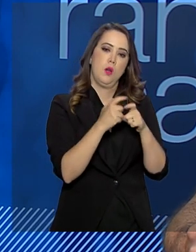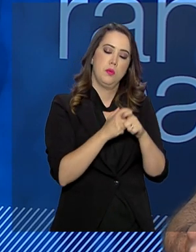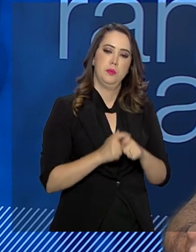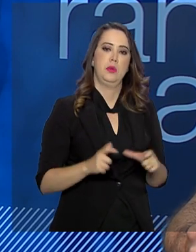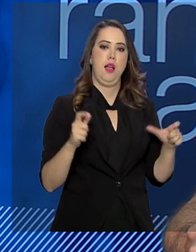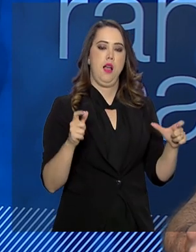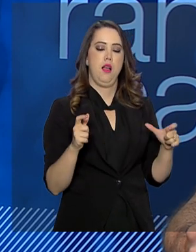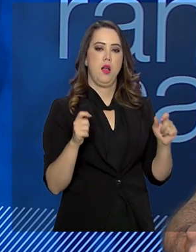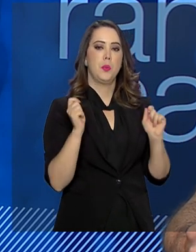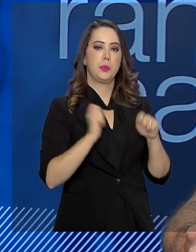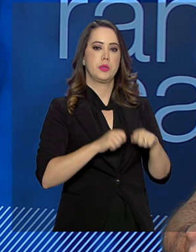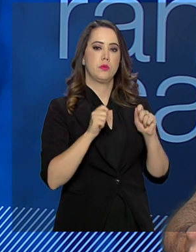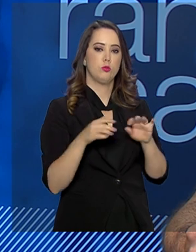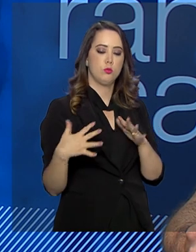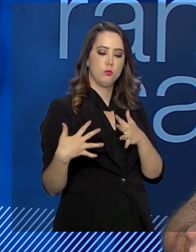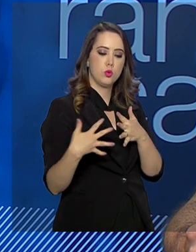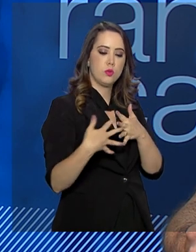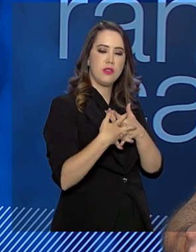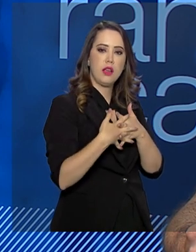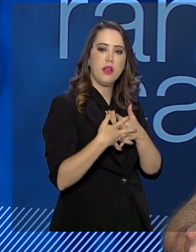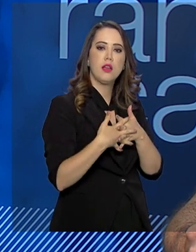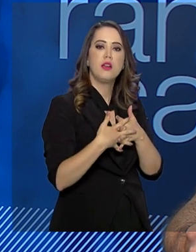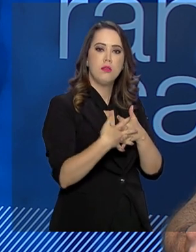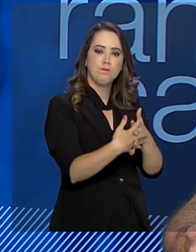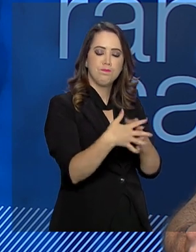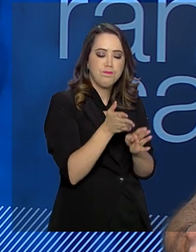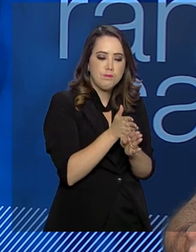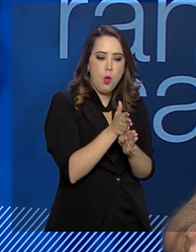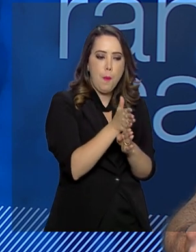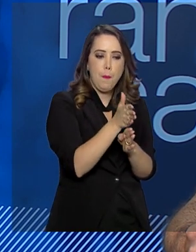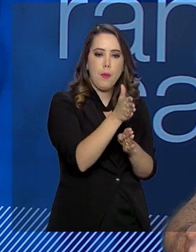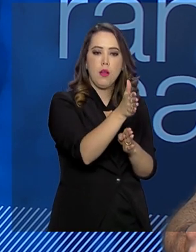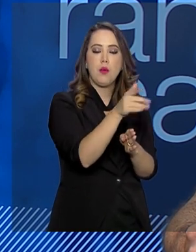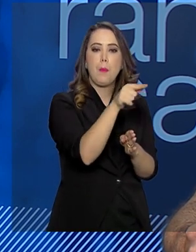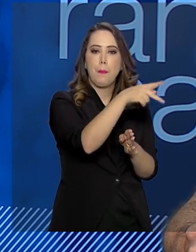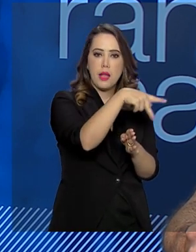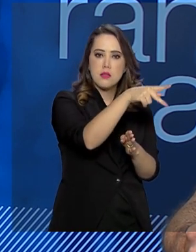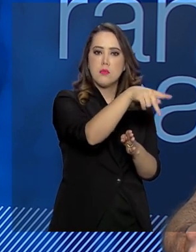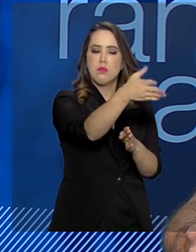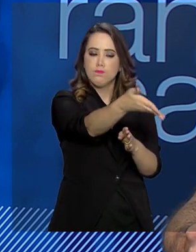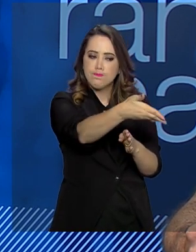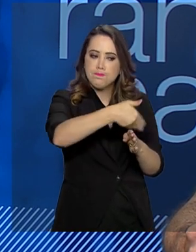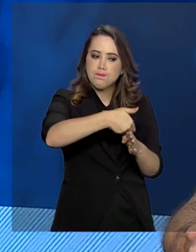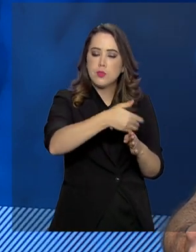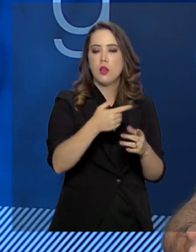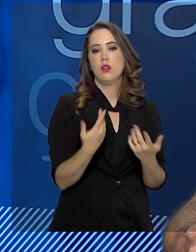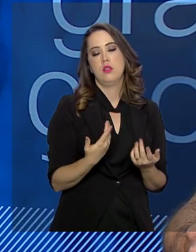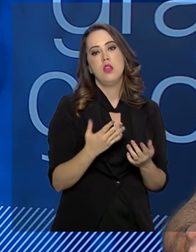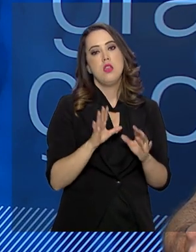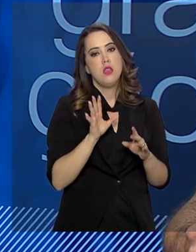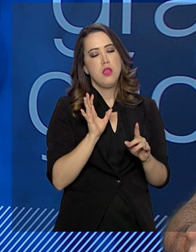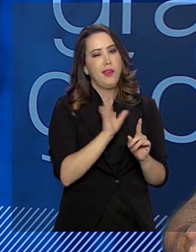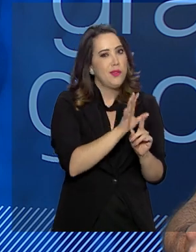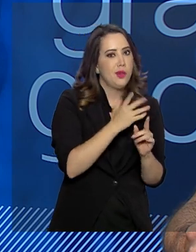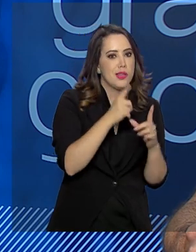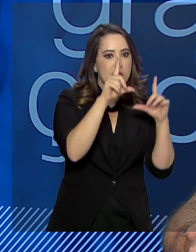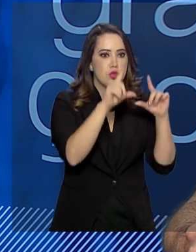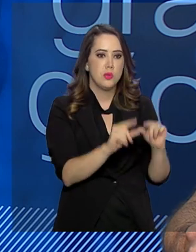muito a capacidade integradora na região de fronteira. Eu digo que o Fusion vai impactar não só a criminalidade local,